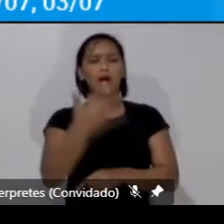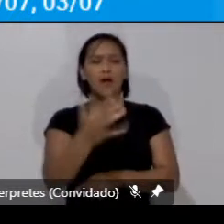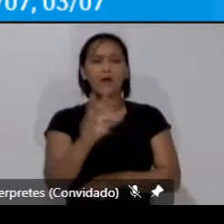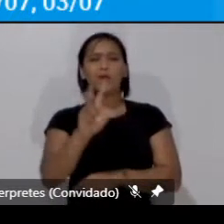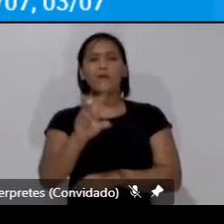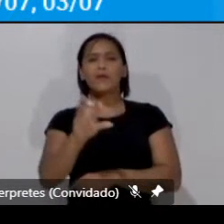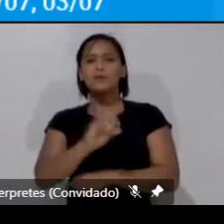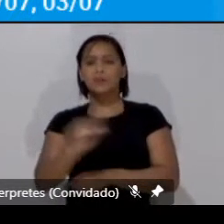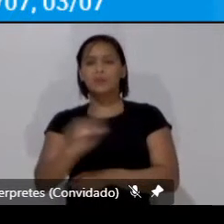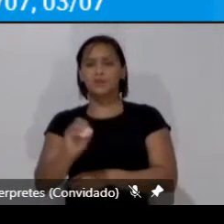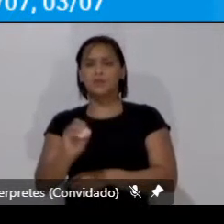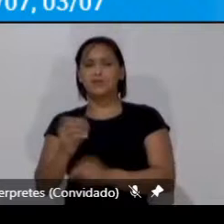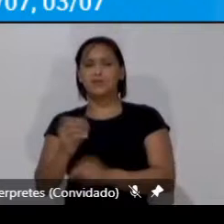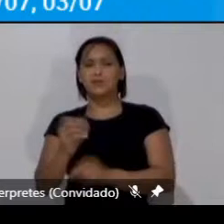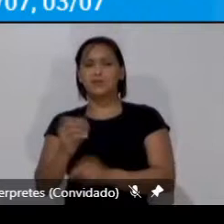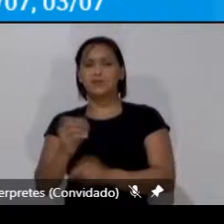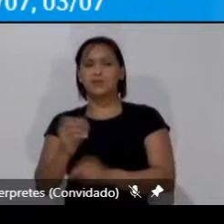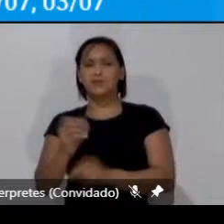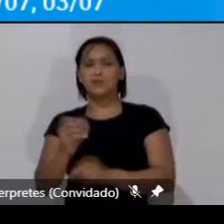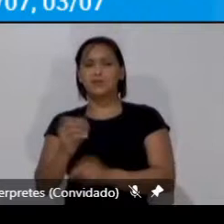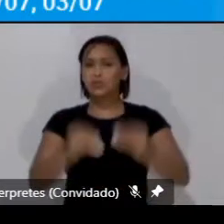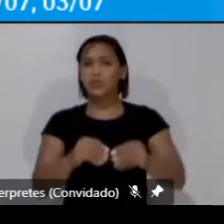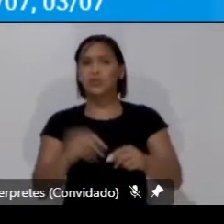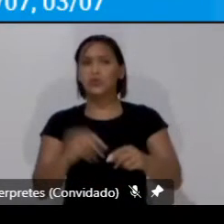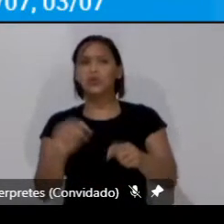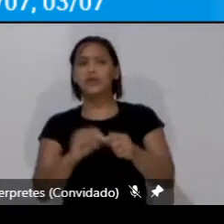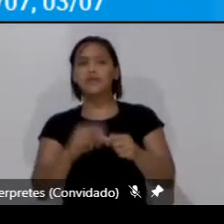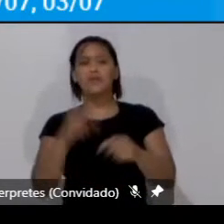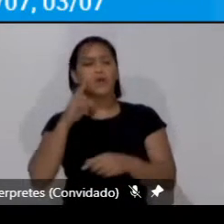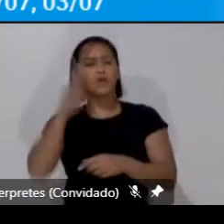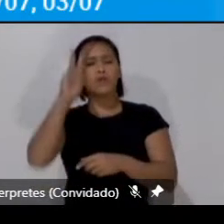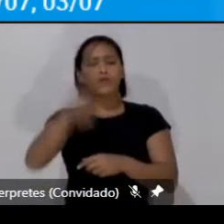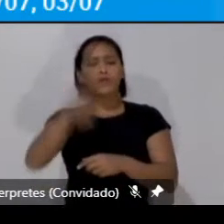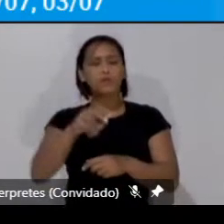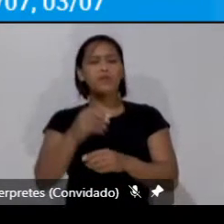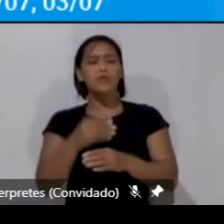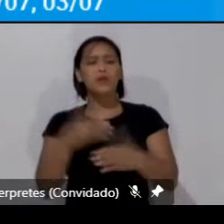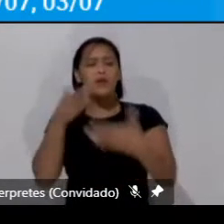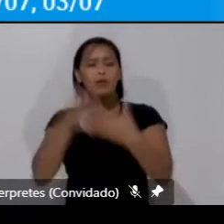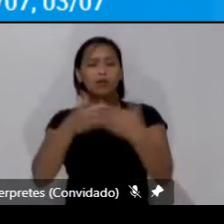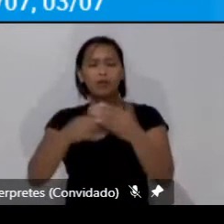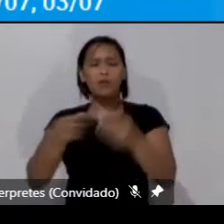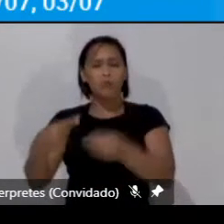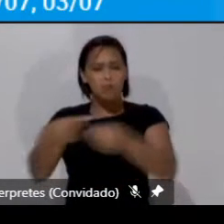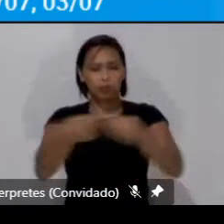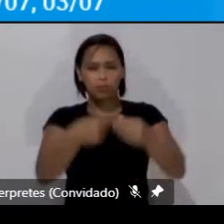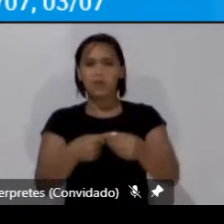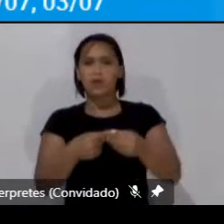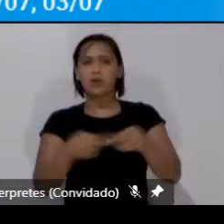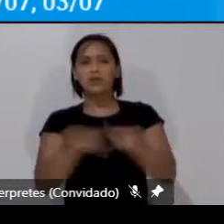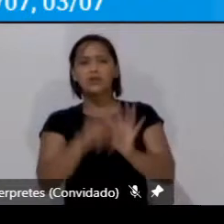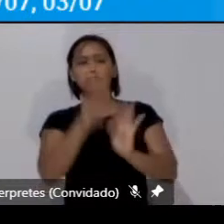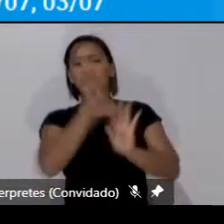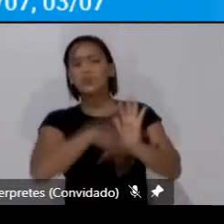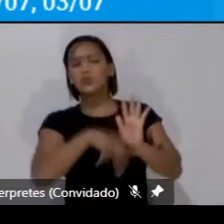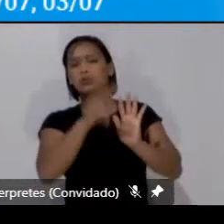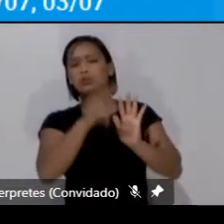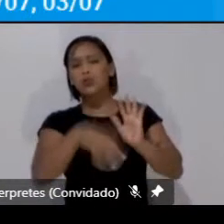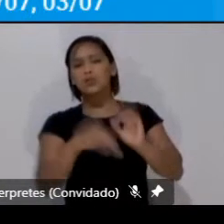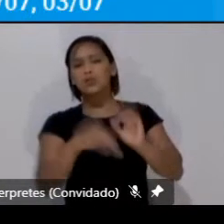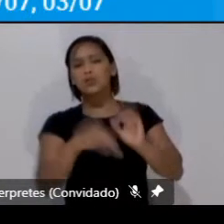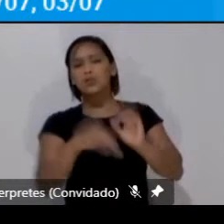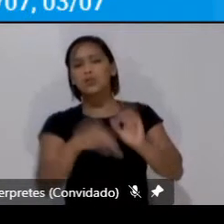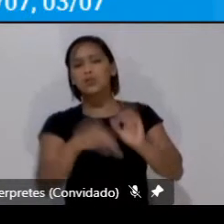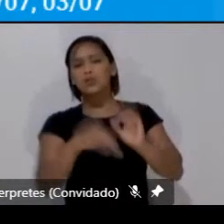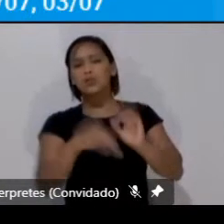tudo o que se faz do ponto de vista das intervenções urbanas do projeto de sistemas